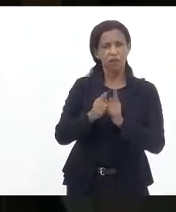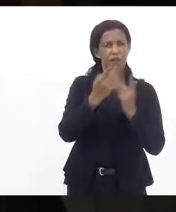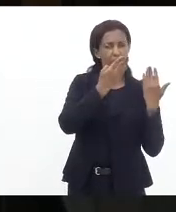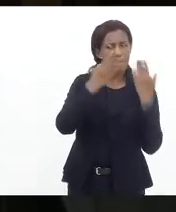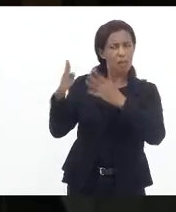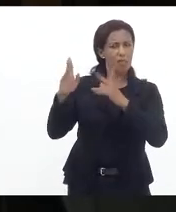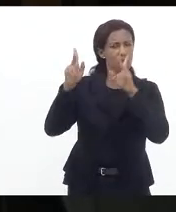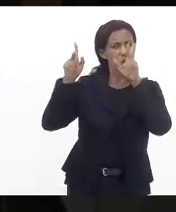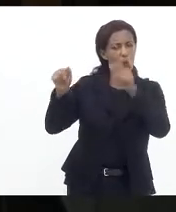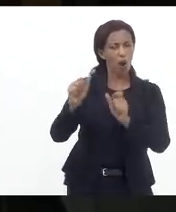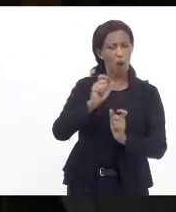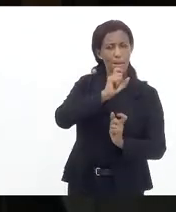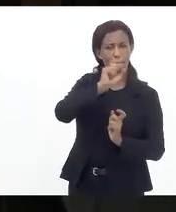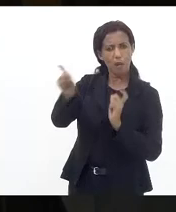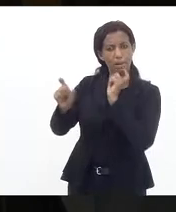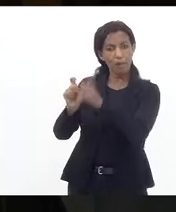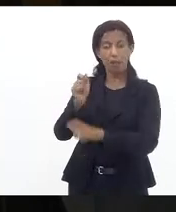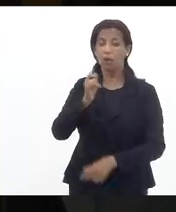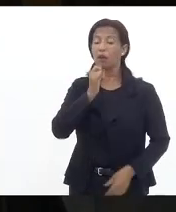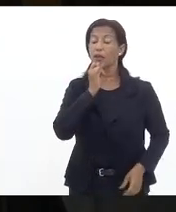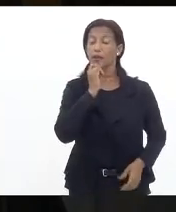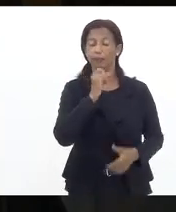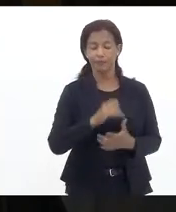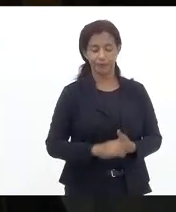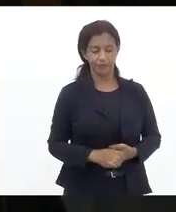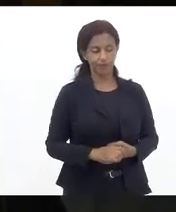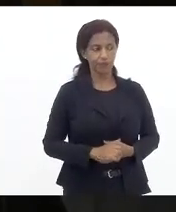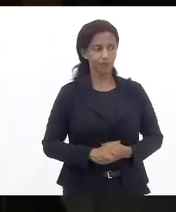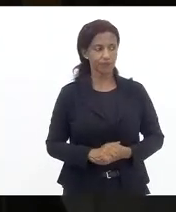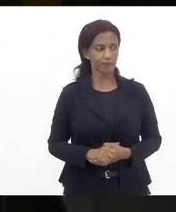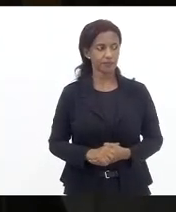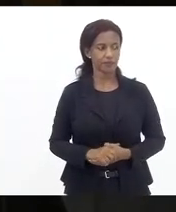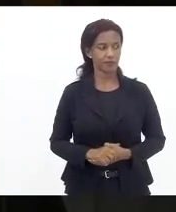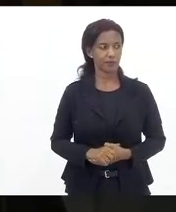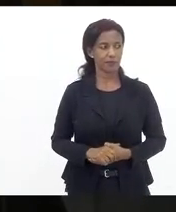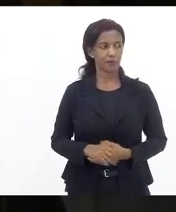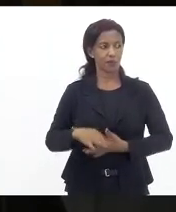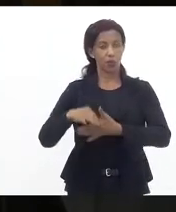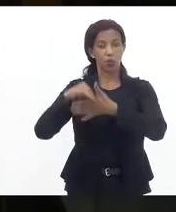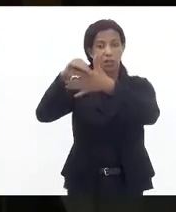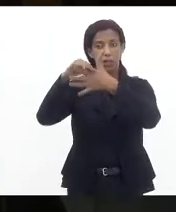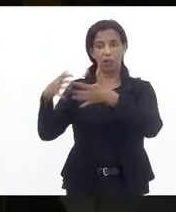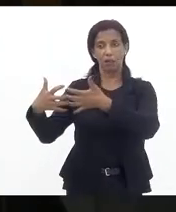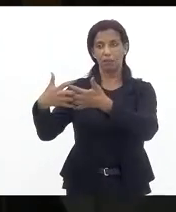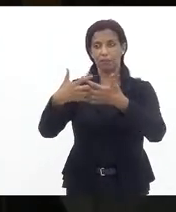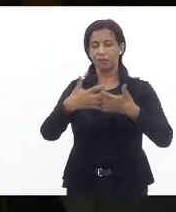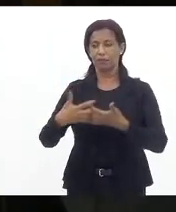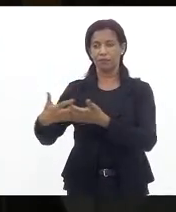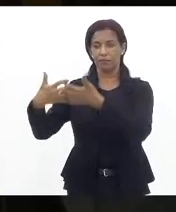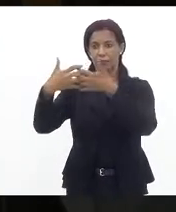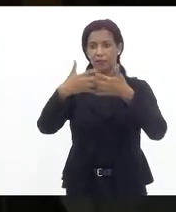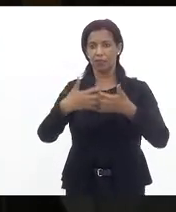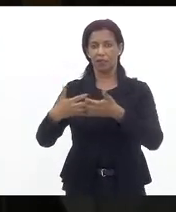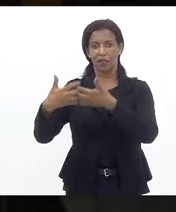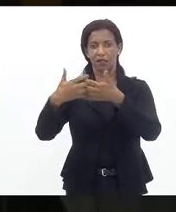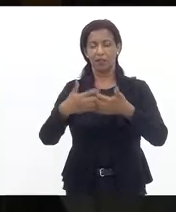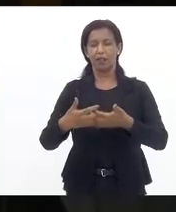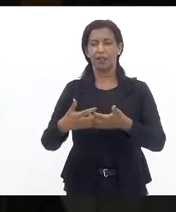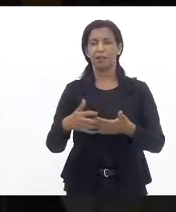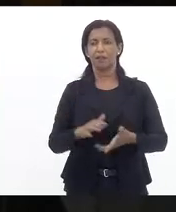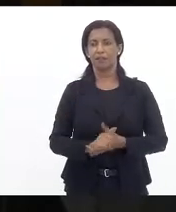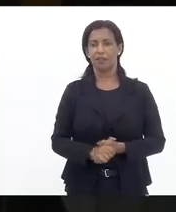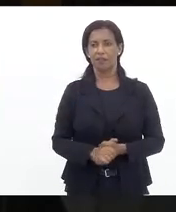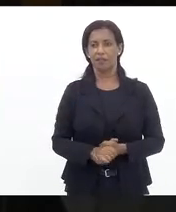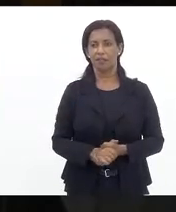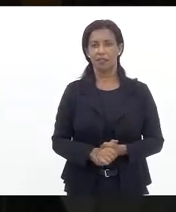semelhantes como por exemplo o líder caminhoneiro que afirmou que o Supremo